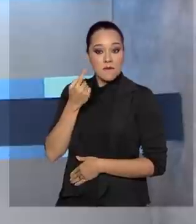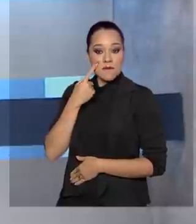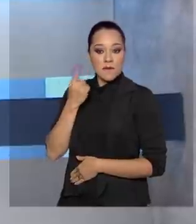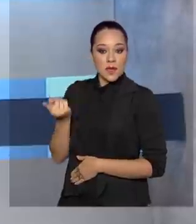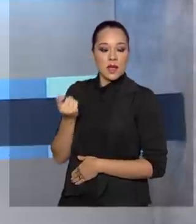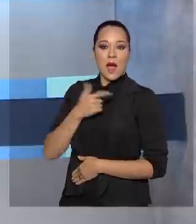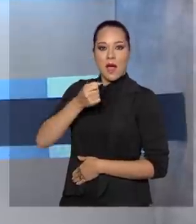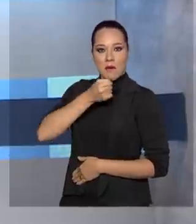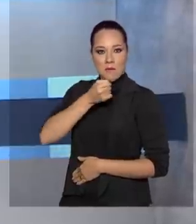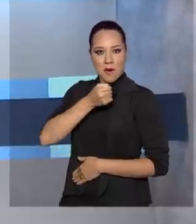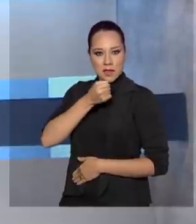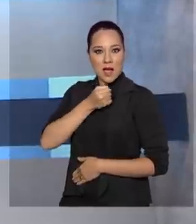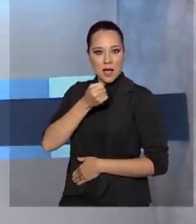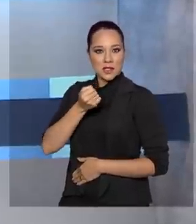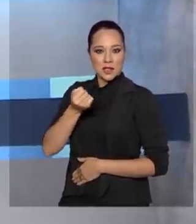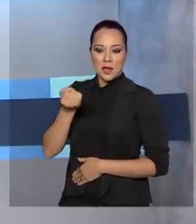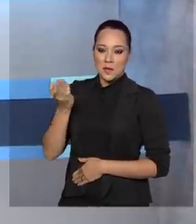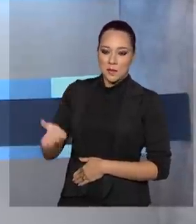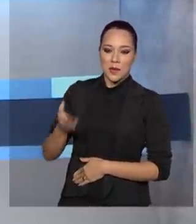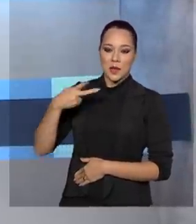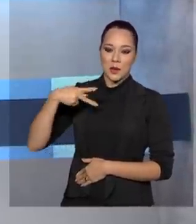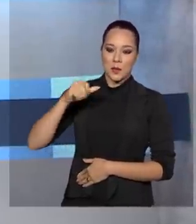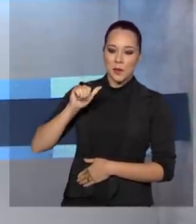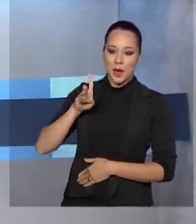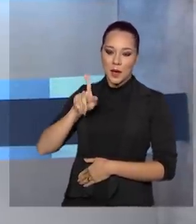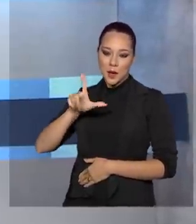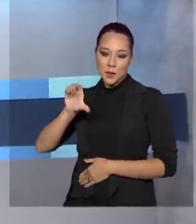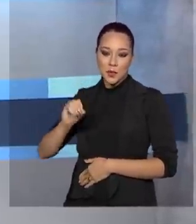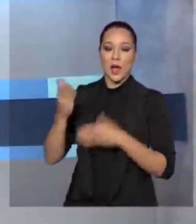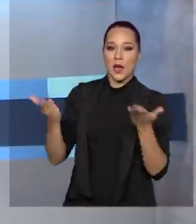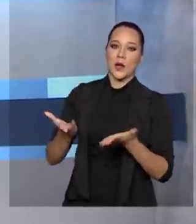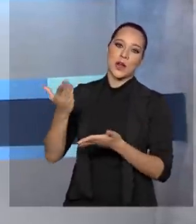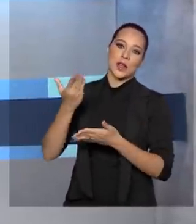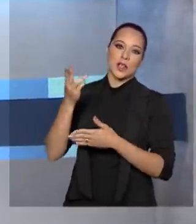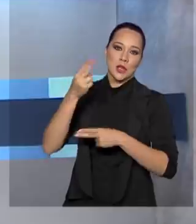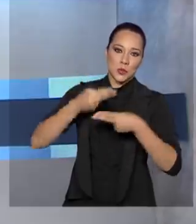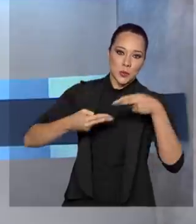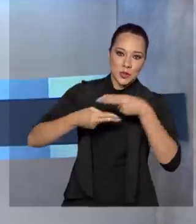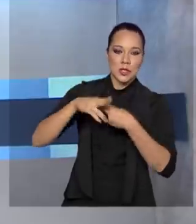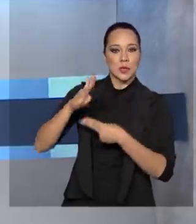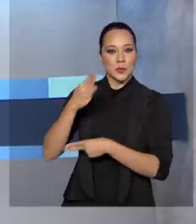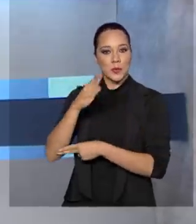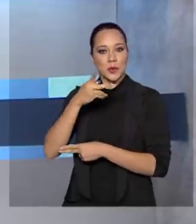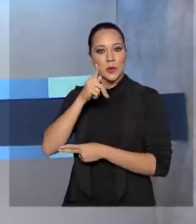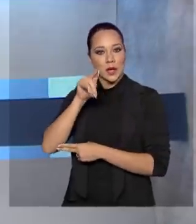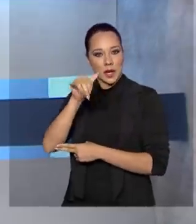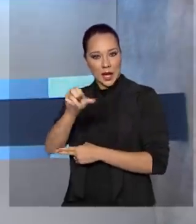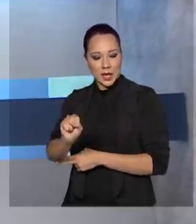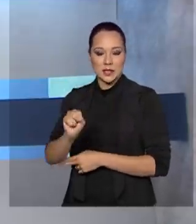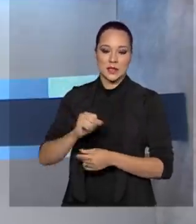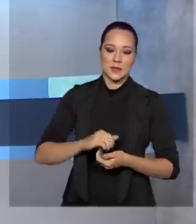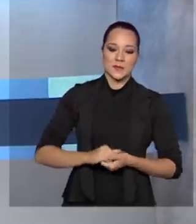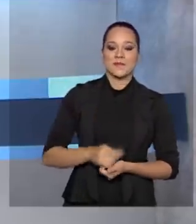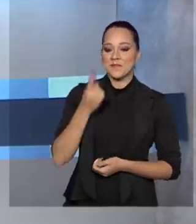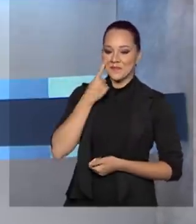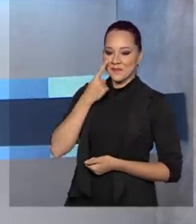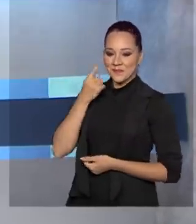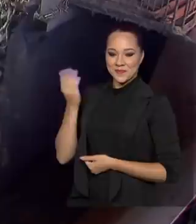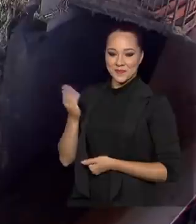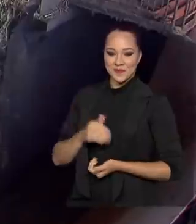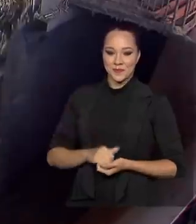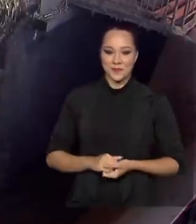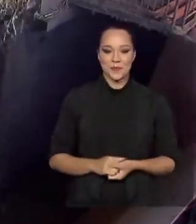íntegra a reportagem feita pelo repórter Pablo Mundin, nesta usina de biogás e energia elétrica de Guariba. Confira aí.